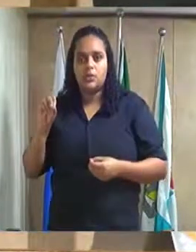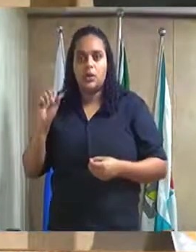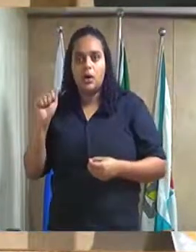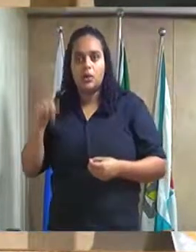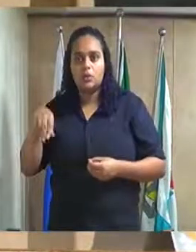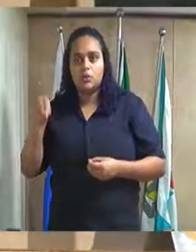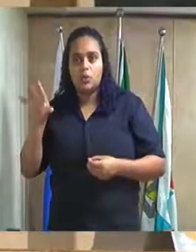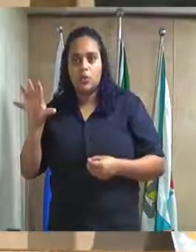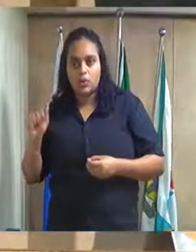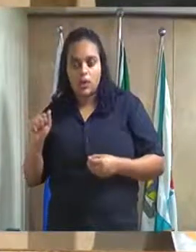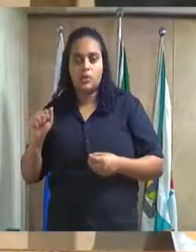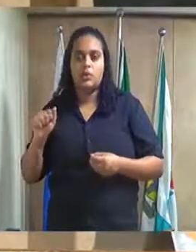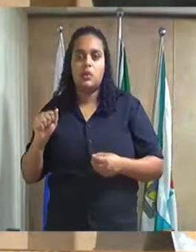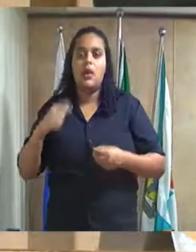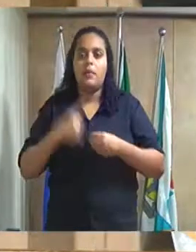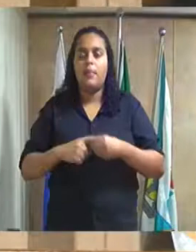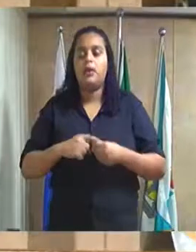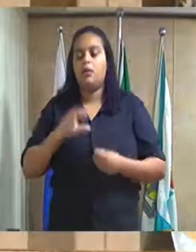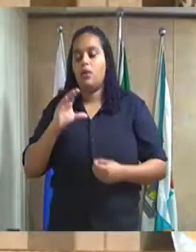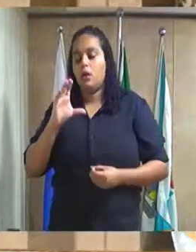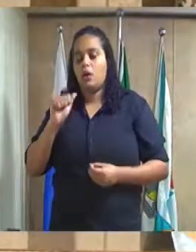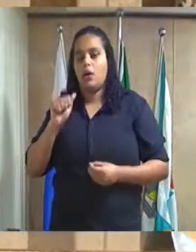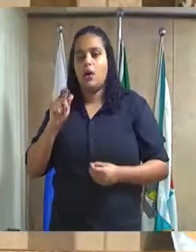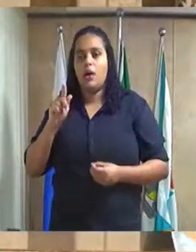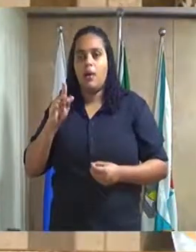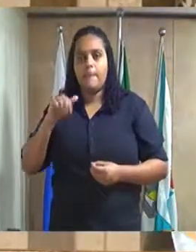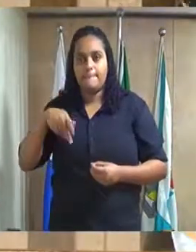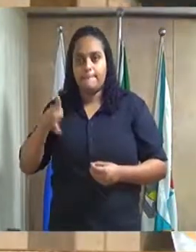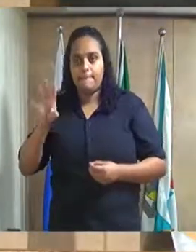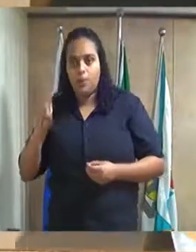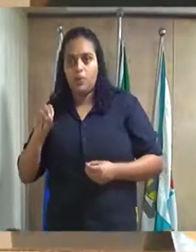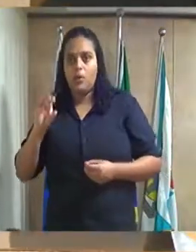bairro Campos Elice, segundo distrito deste município.